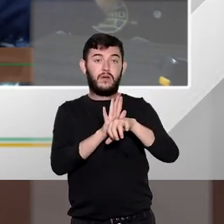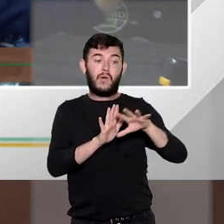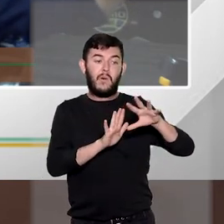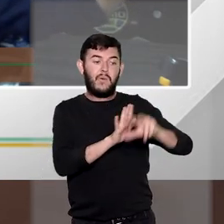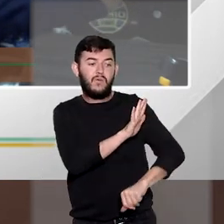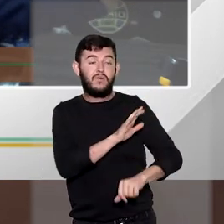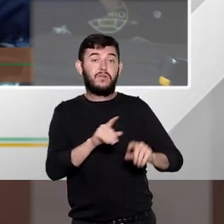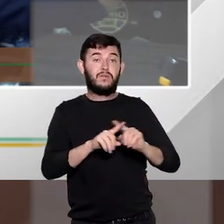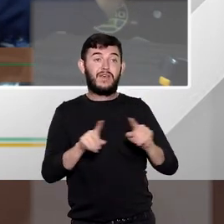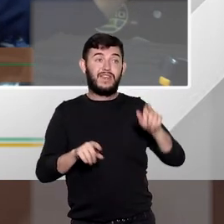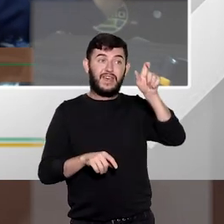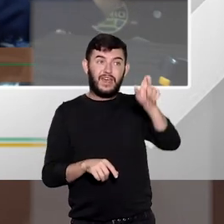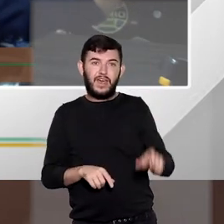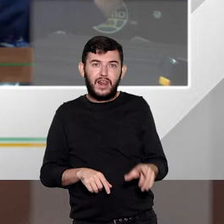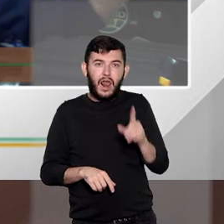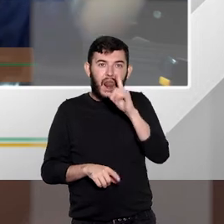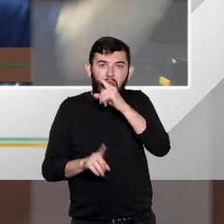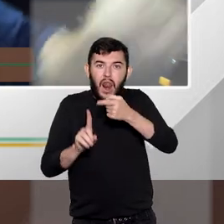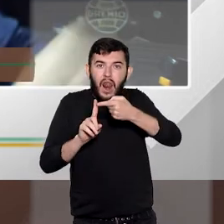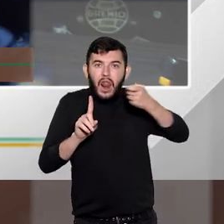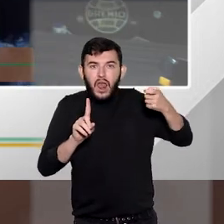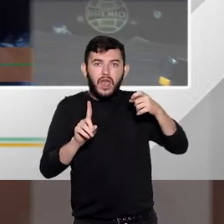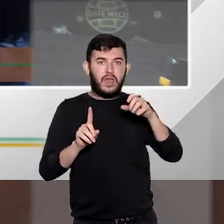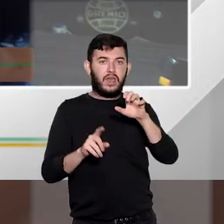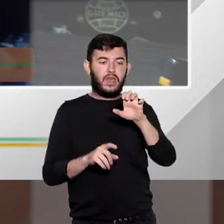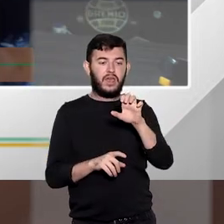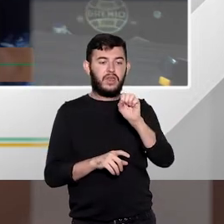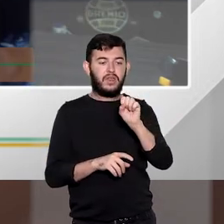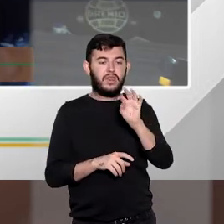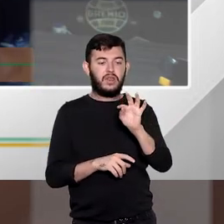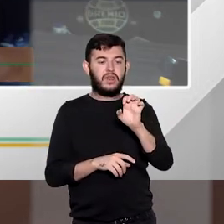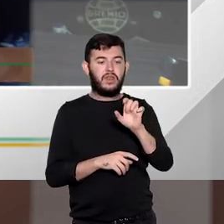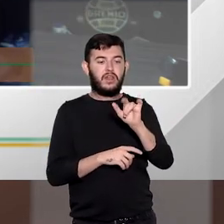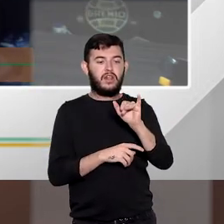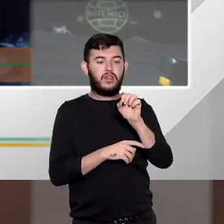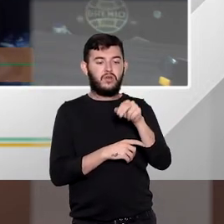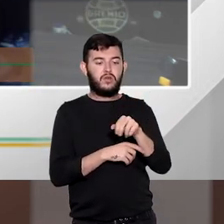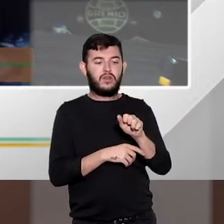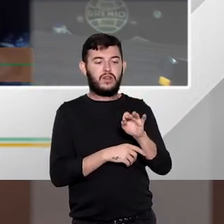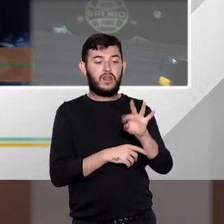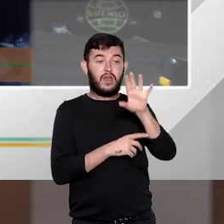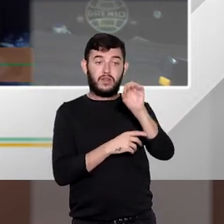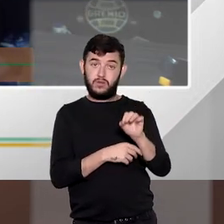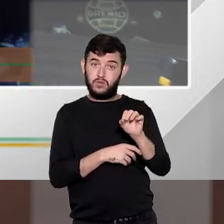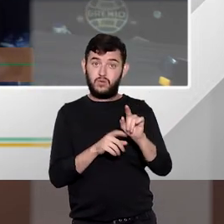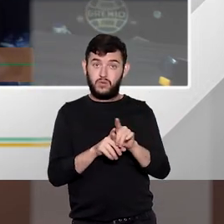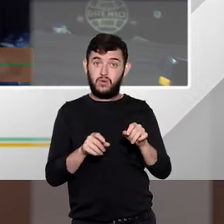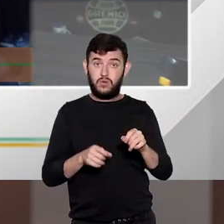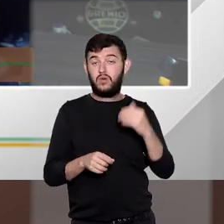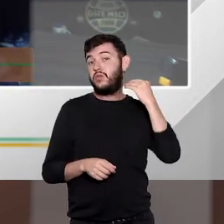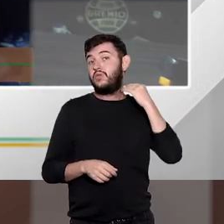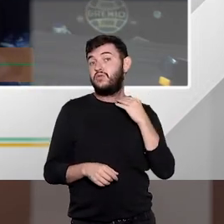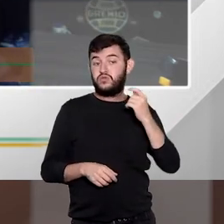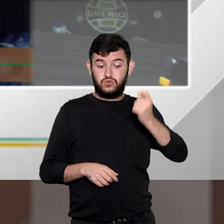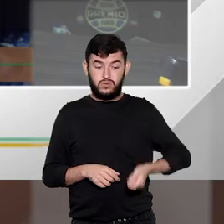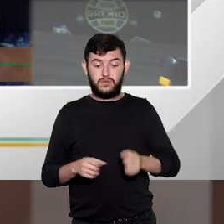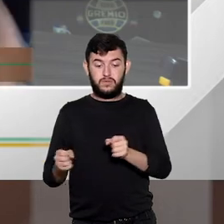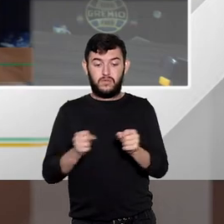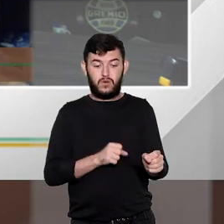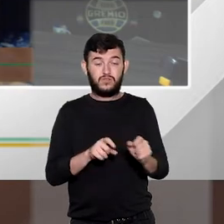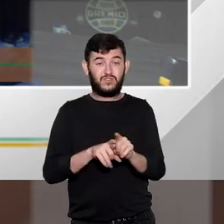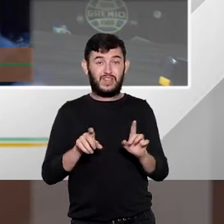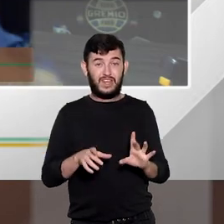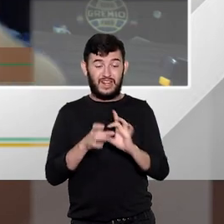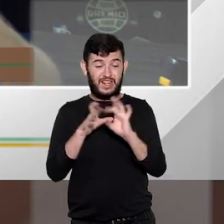estelionato sendo socialmente recomendável o juiz pode substituir a pena privativa de liberdade por restritiva de direitos